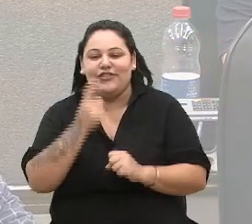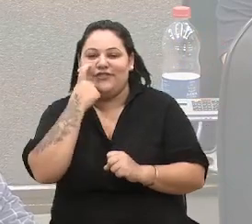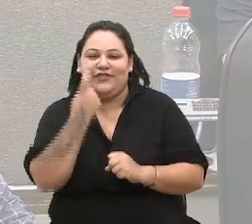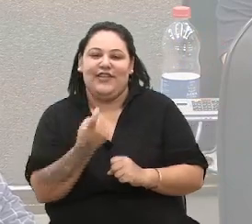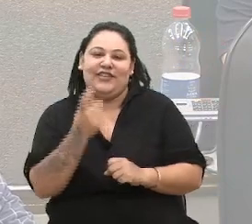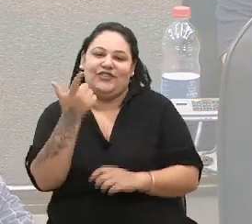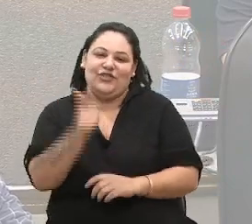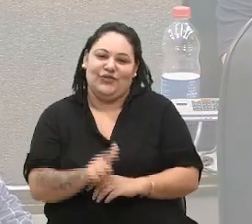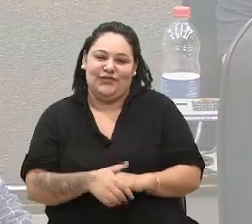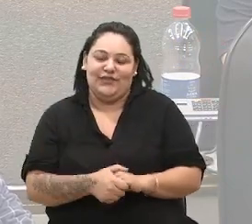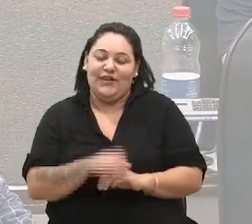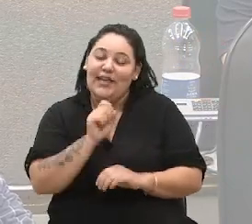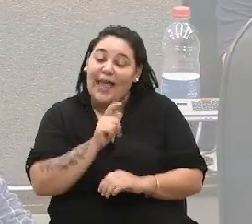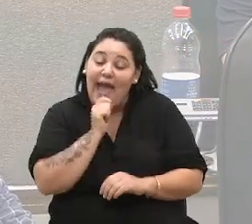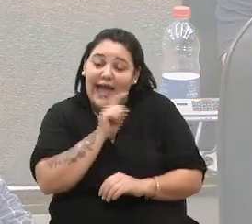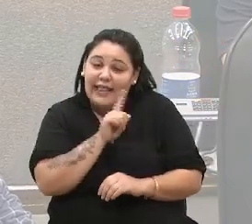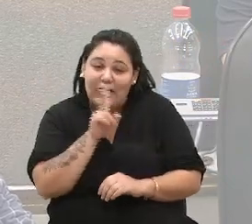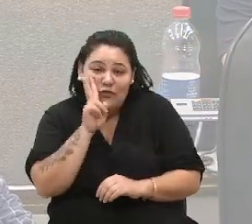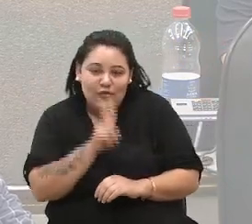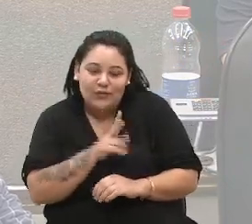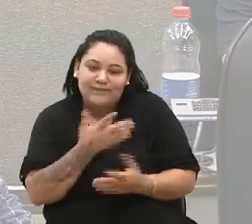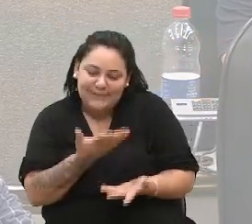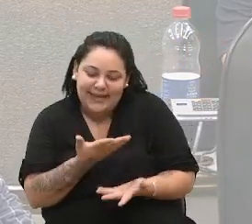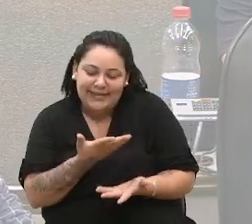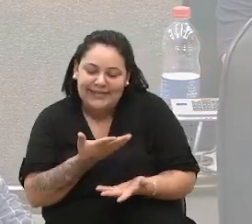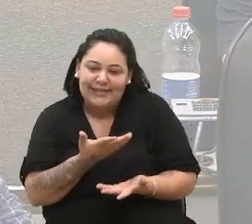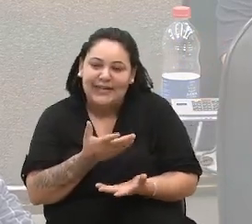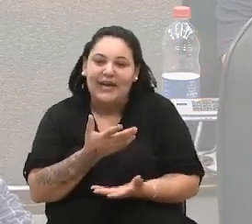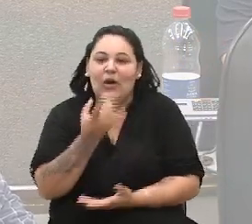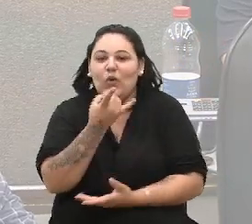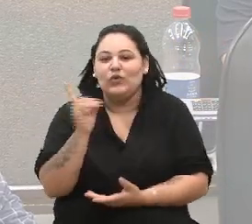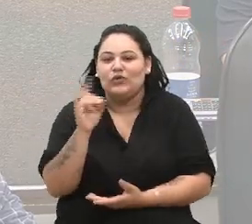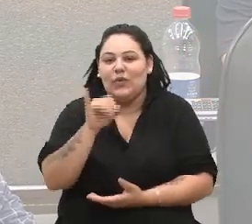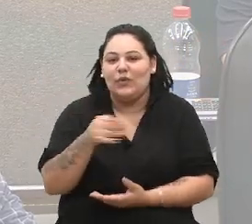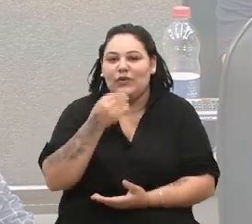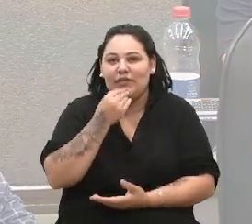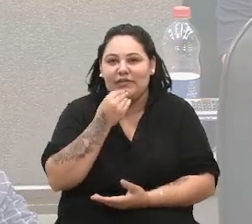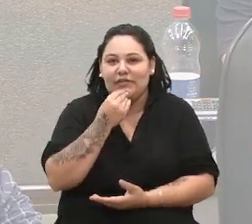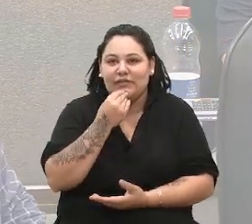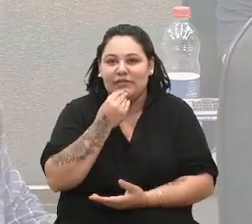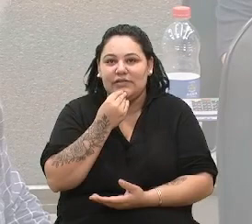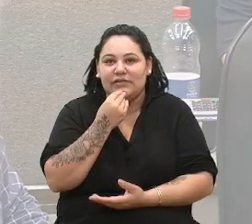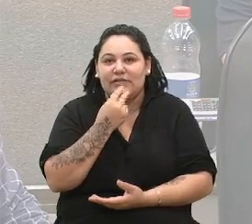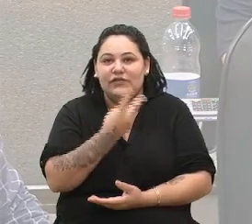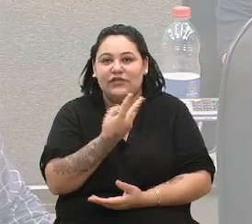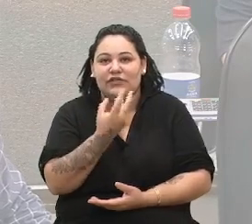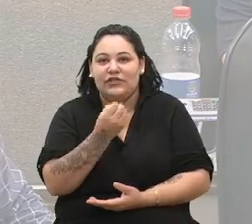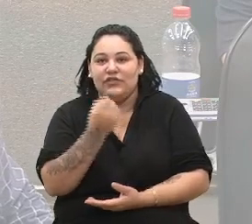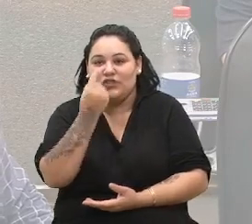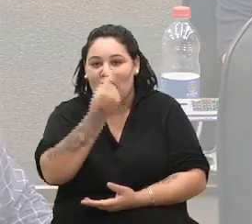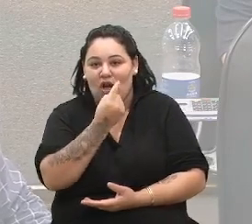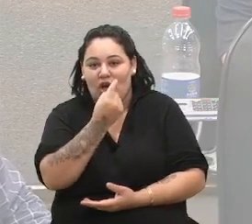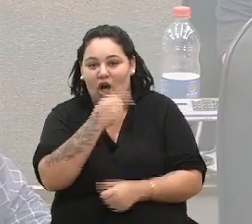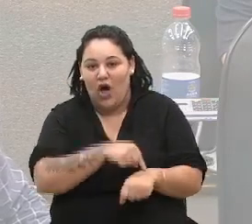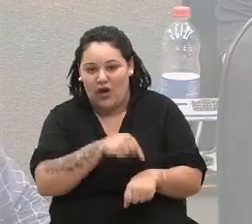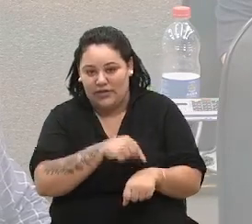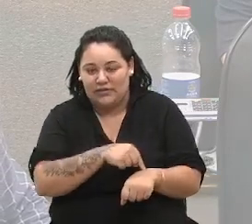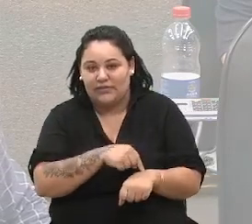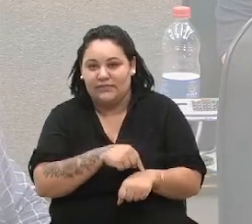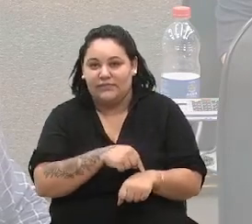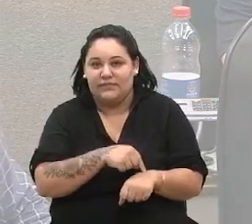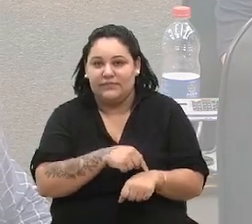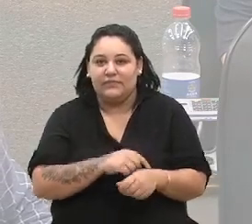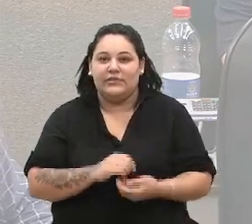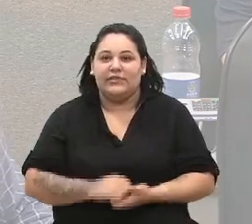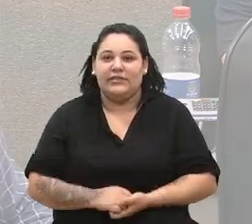assistiu ainda, última oportunidade, então, às 20 horas, 2 de março, no sábado à noite, a gente espera todo mundo lá.